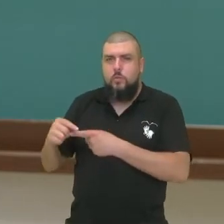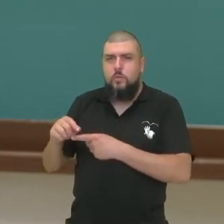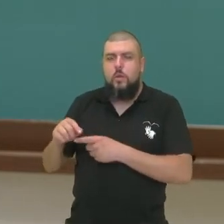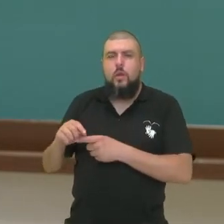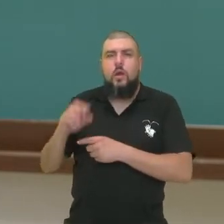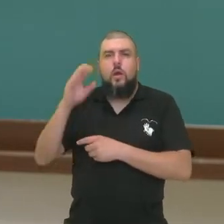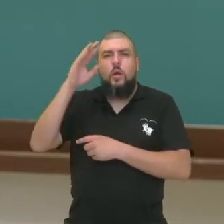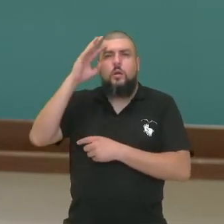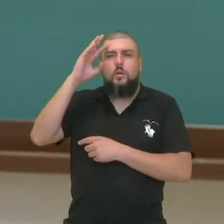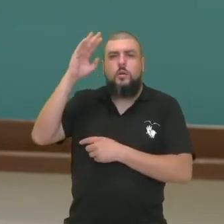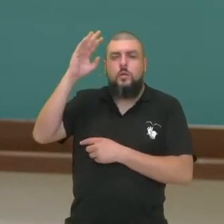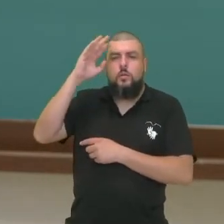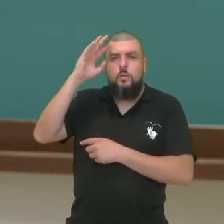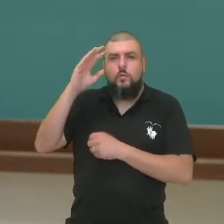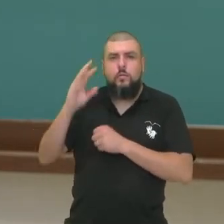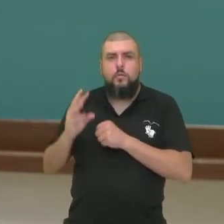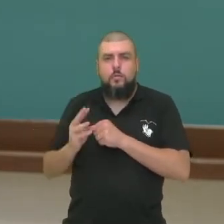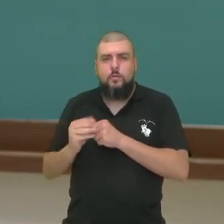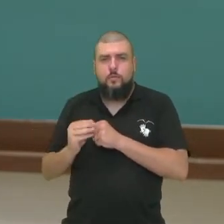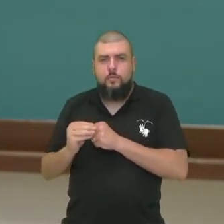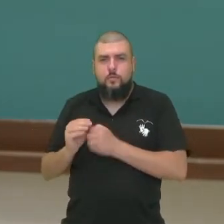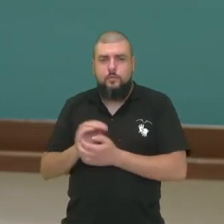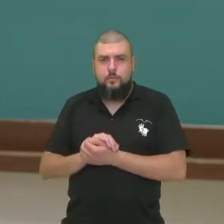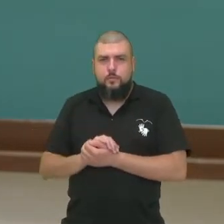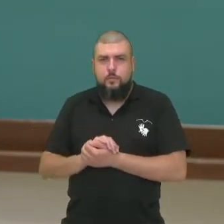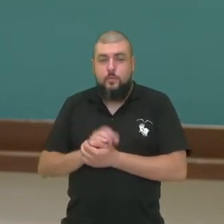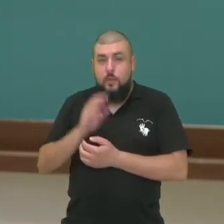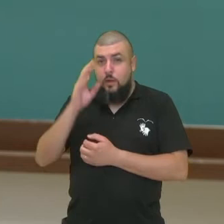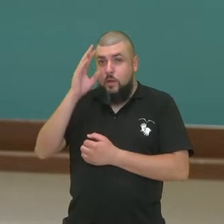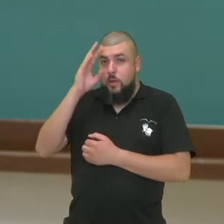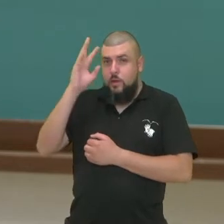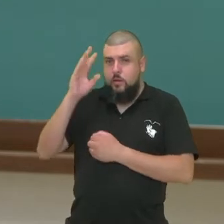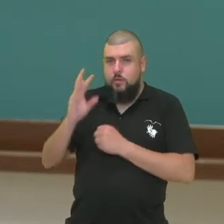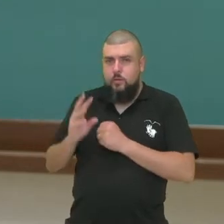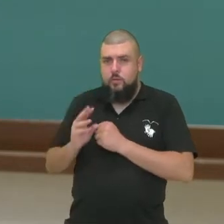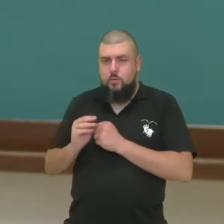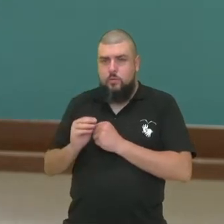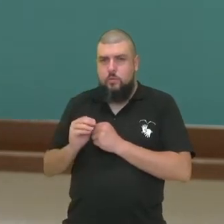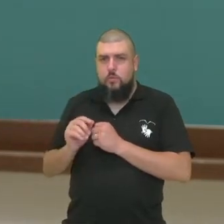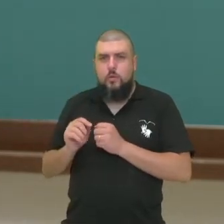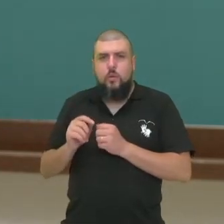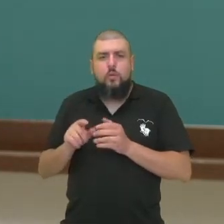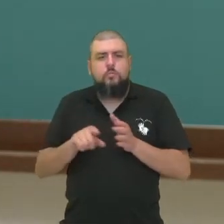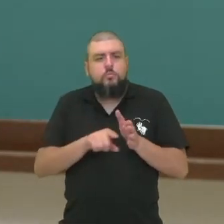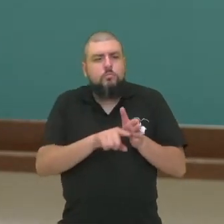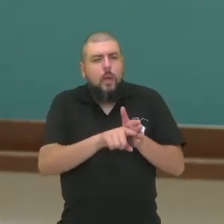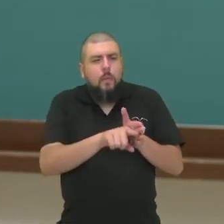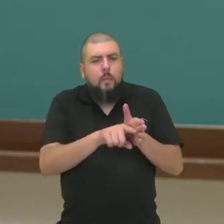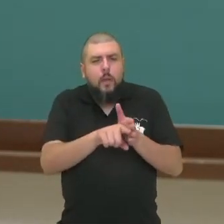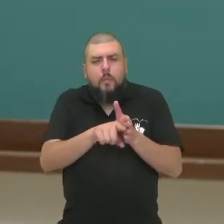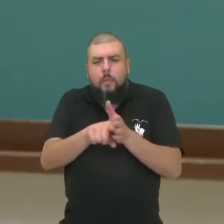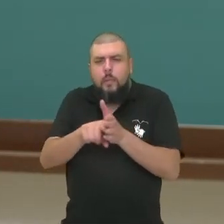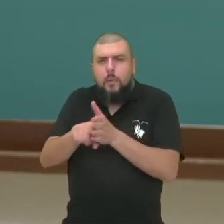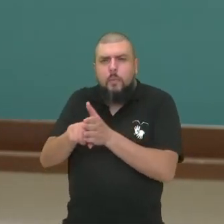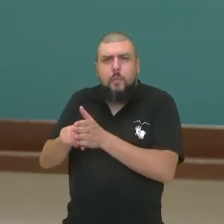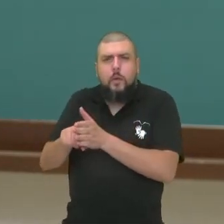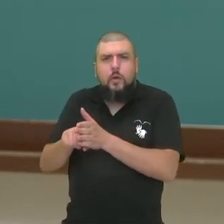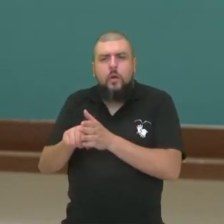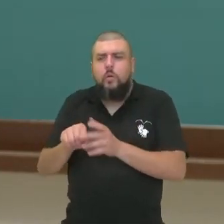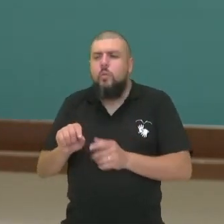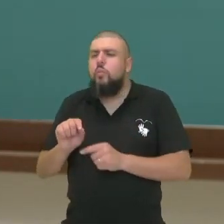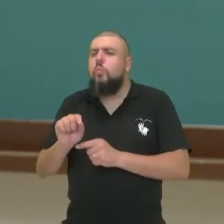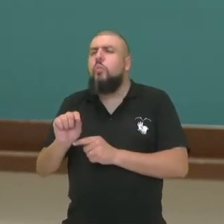conhecimento. A teoria do conhecimento vai pensar, perguntar questões como o que é possível conhecer,